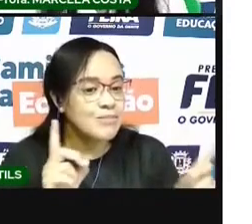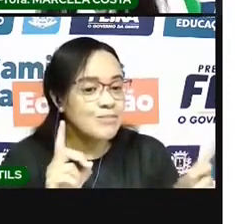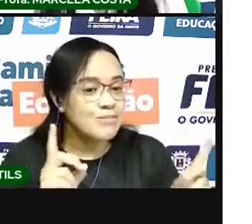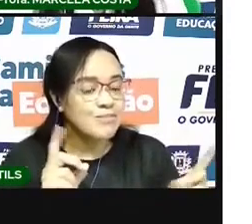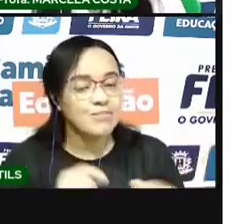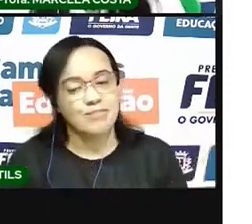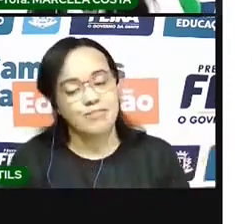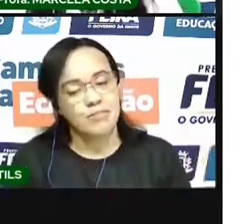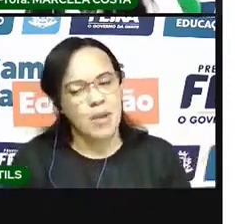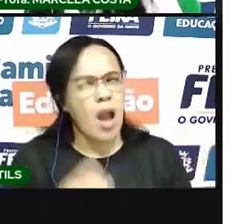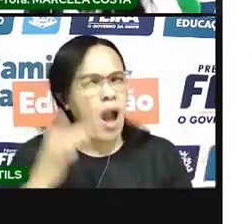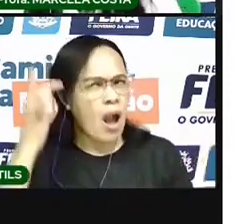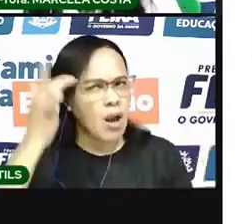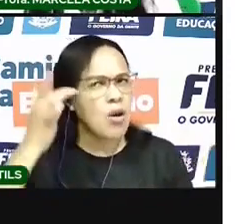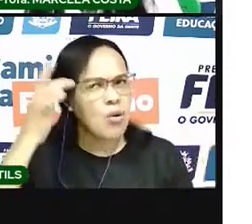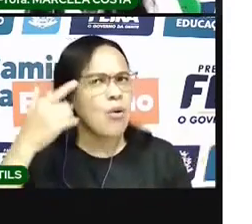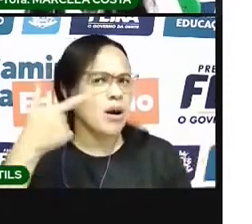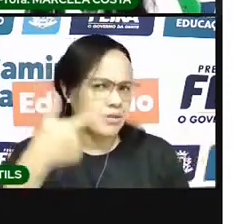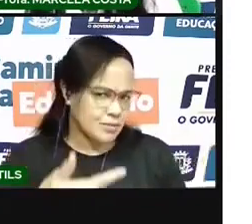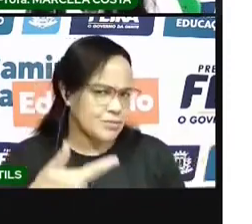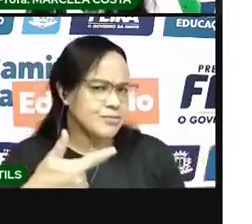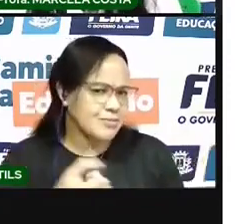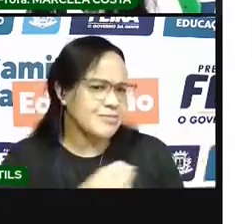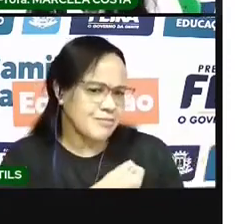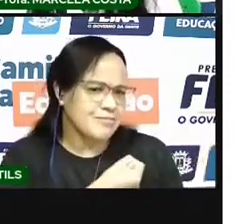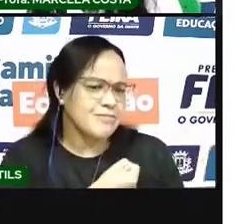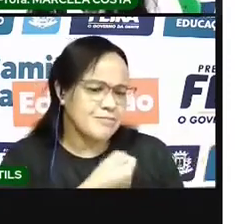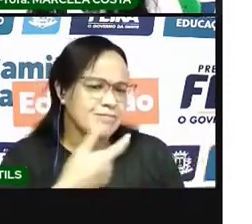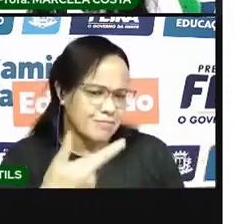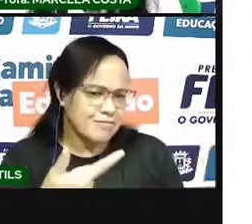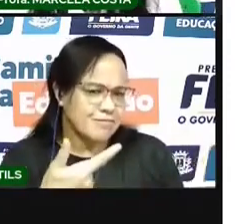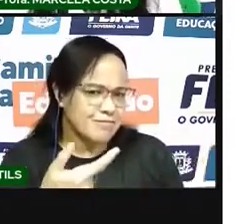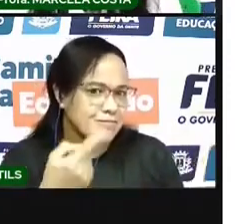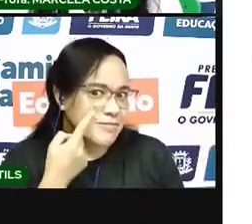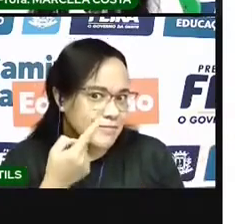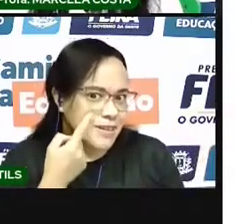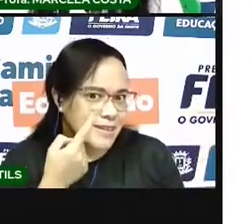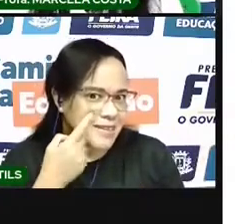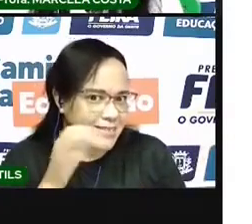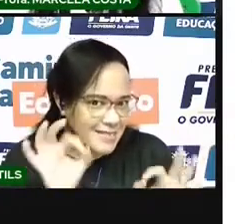Eu acho que o número 2. Vamos lá? Ver se a gente acerta.